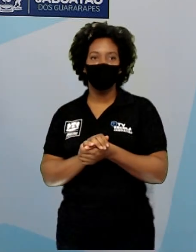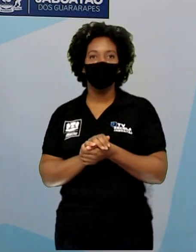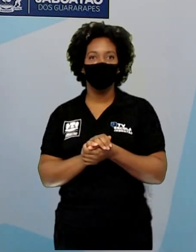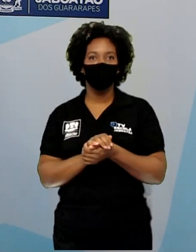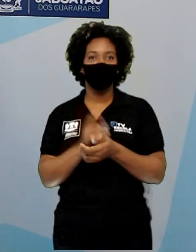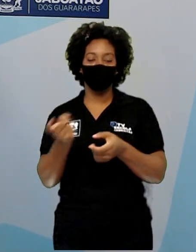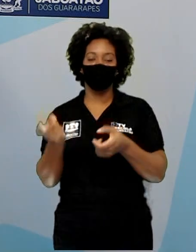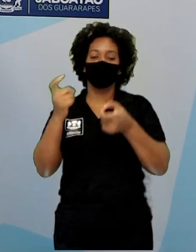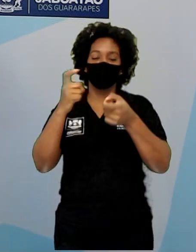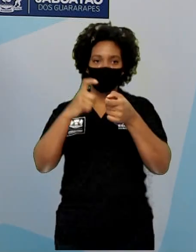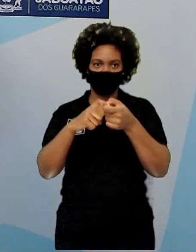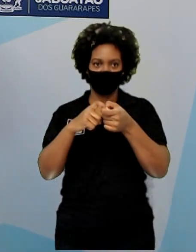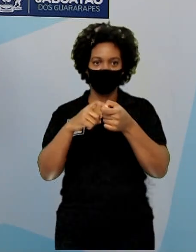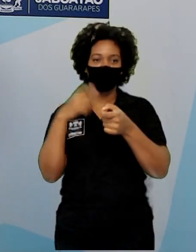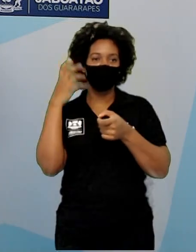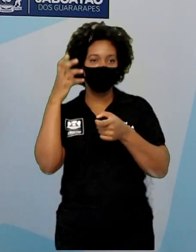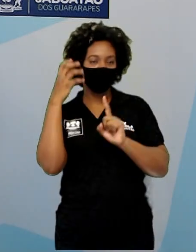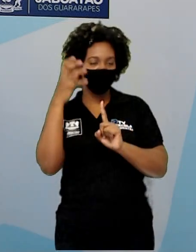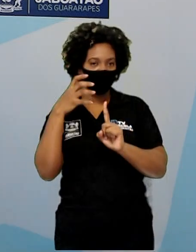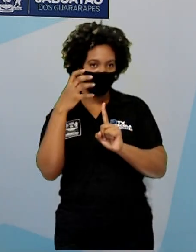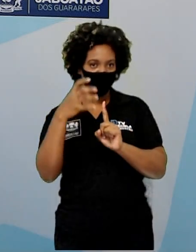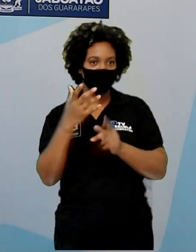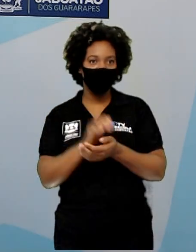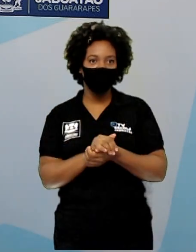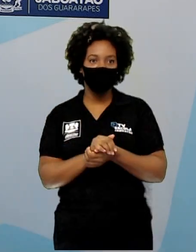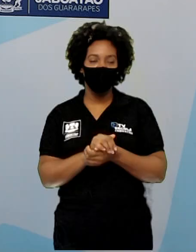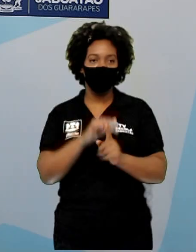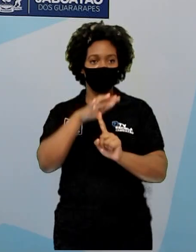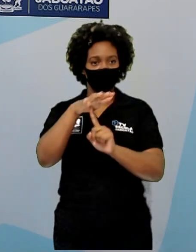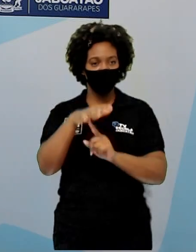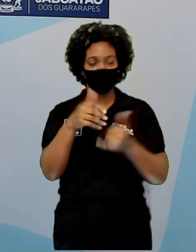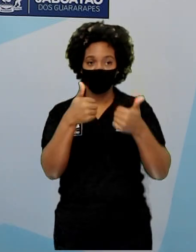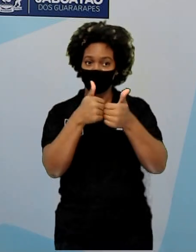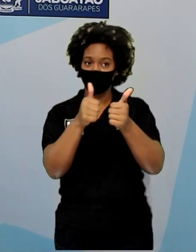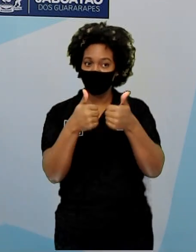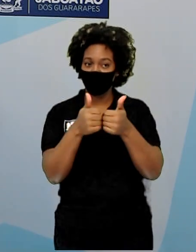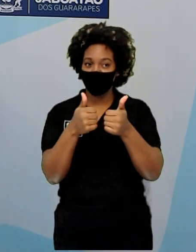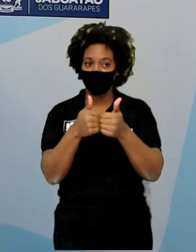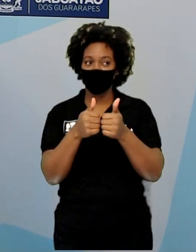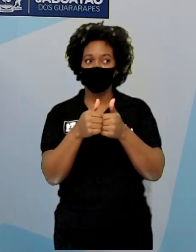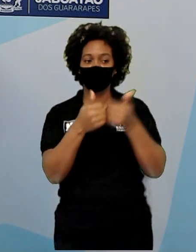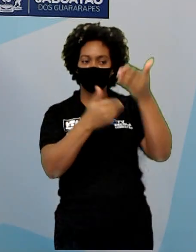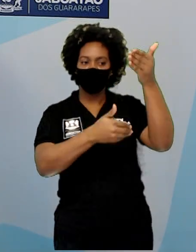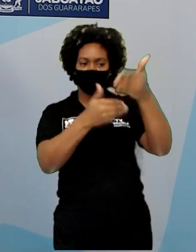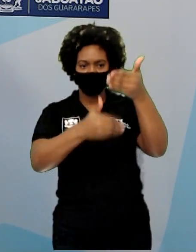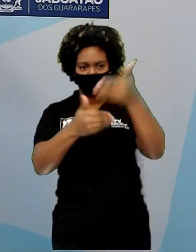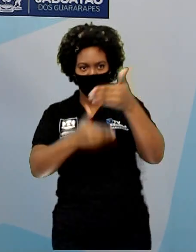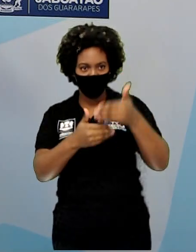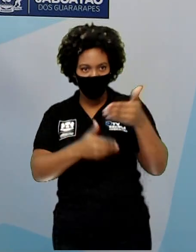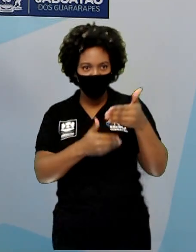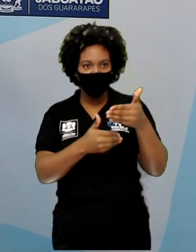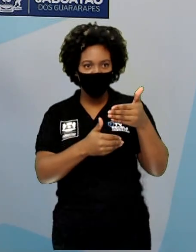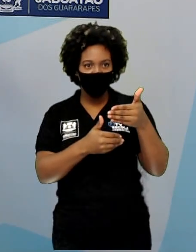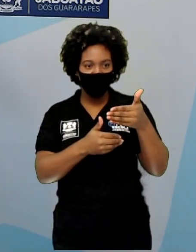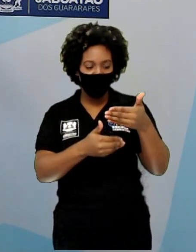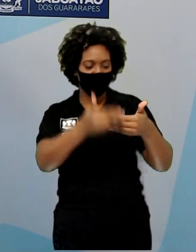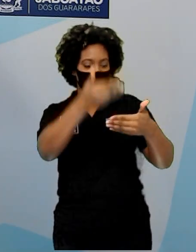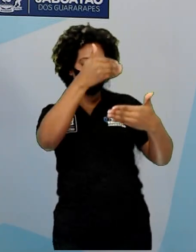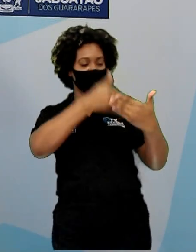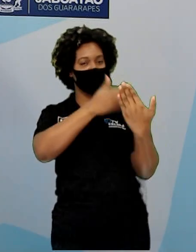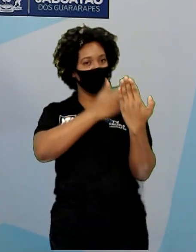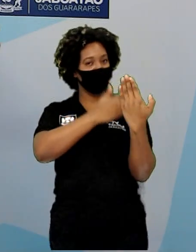retoma as músicas. Nos ônibus, nós vemos muito nos ônibus, naquela parte traseira.